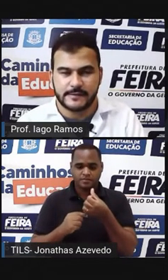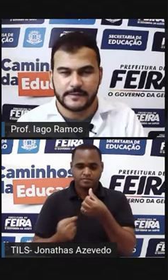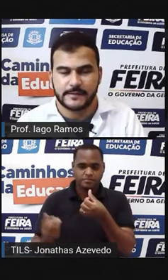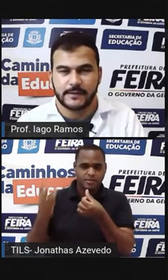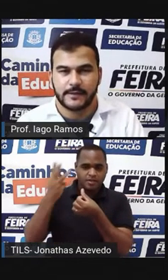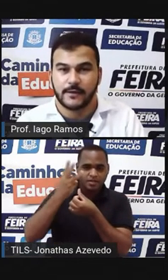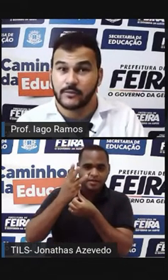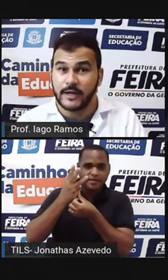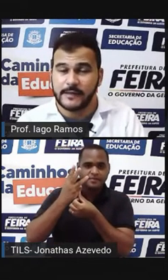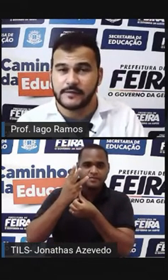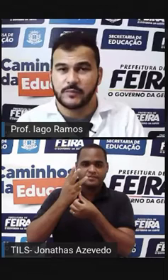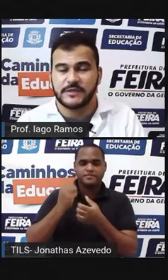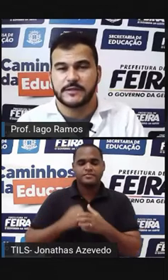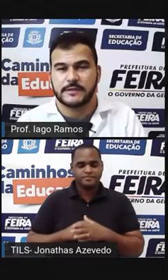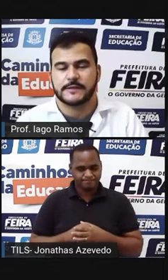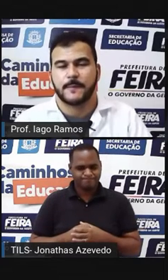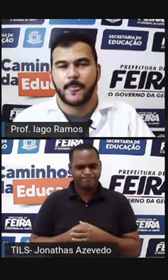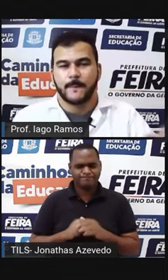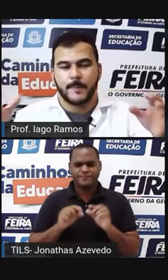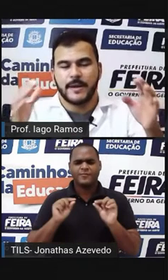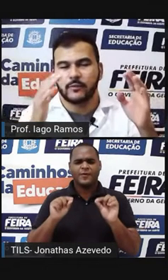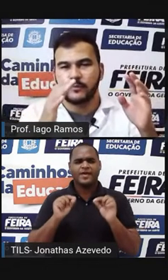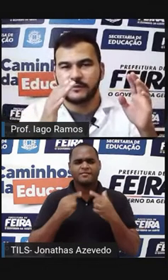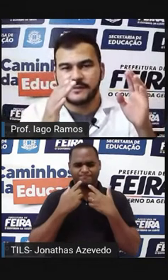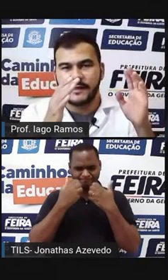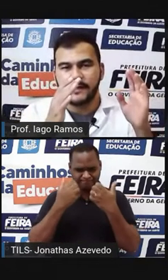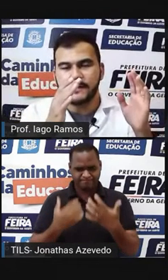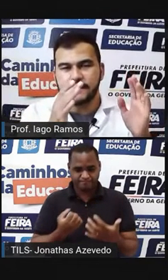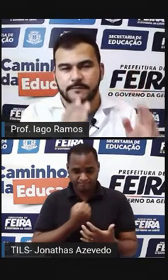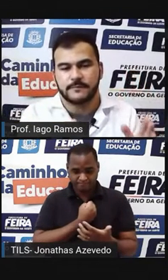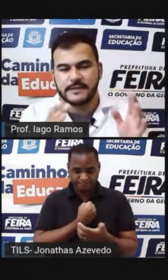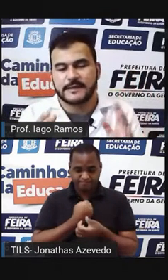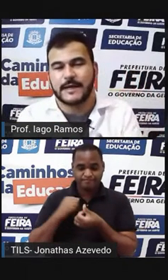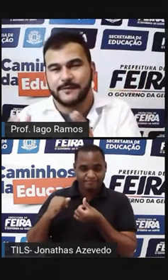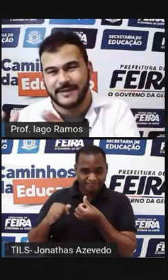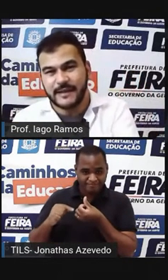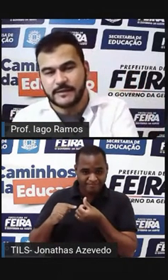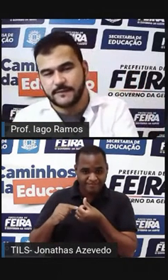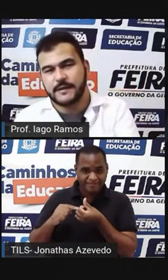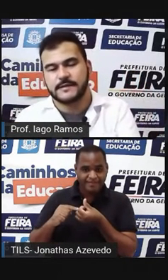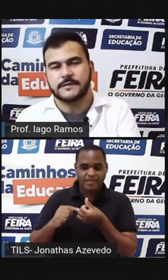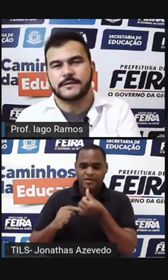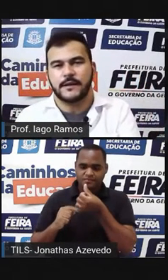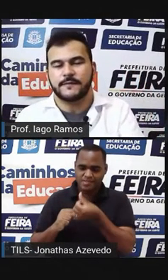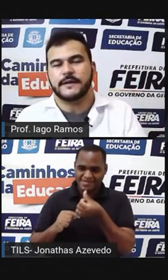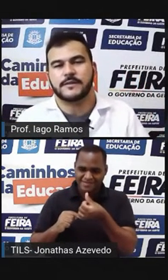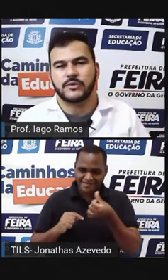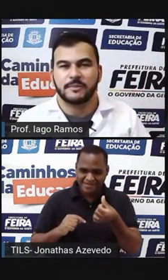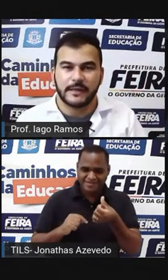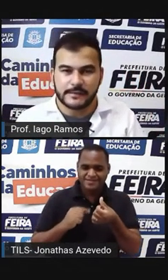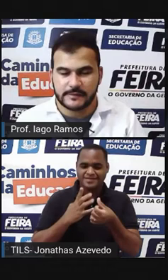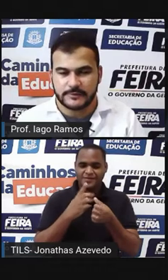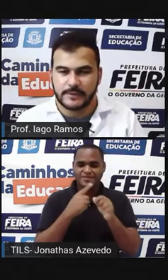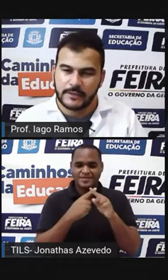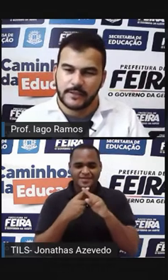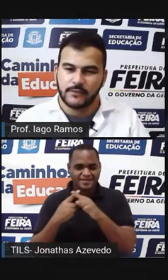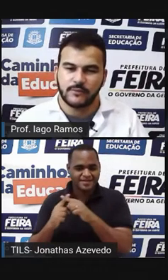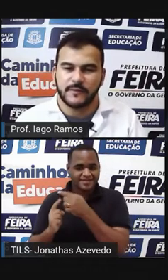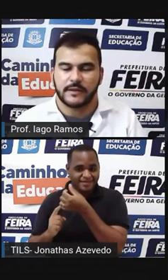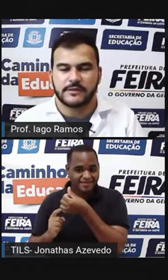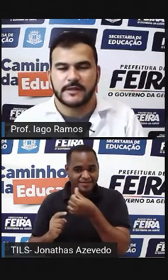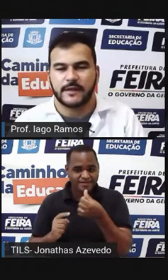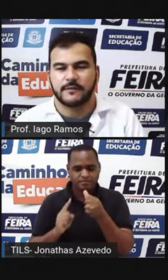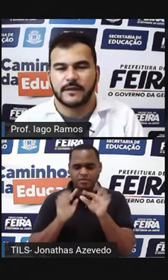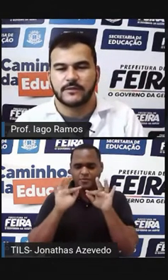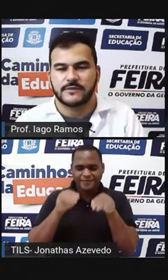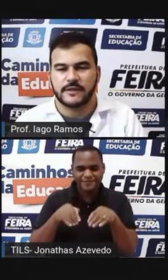a 3 O é que isso me diz? Pega o número 6 Escreve 3 vezes E faz a multiplicação No